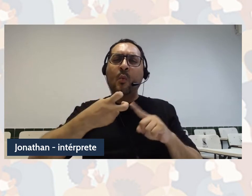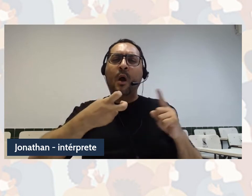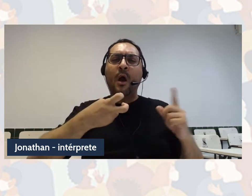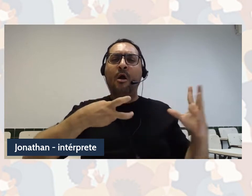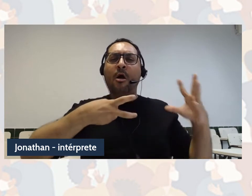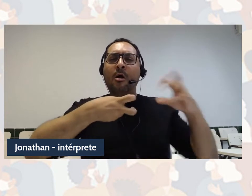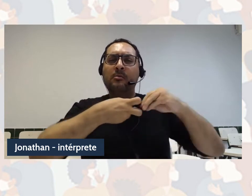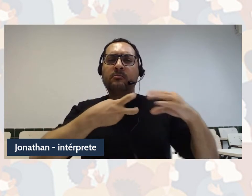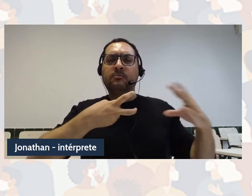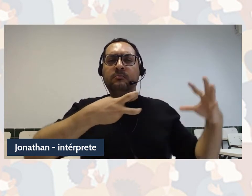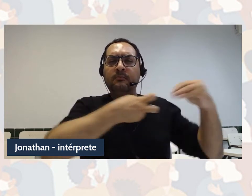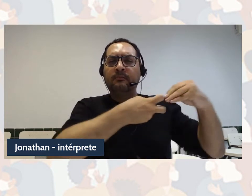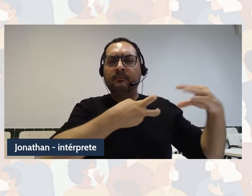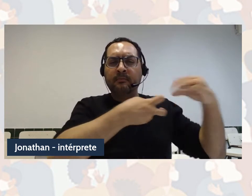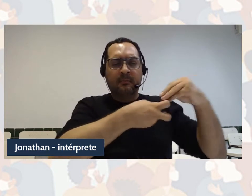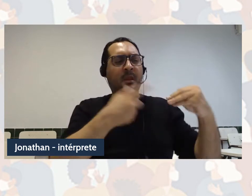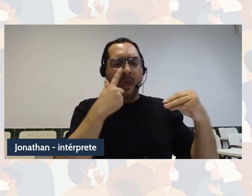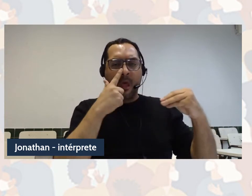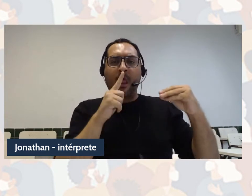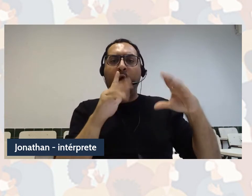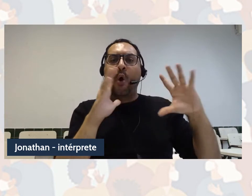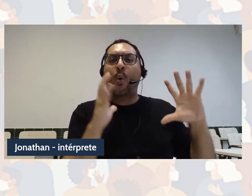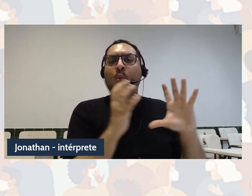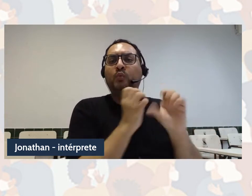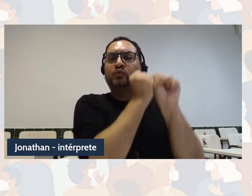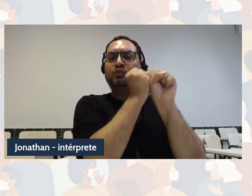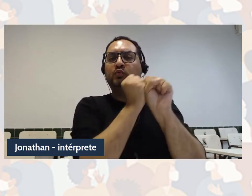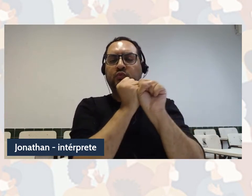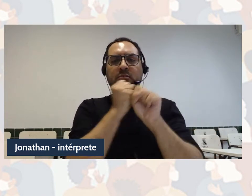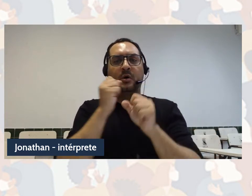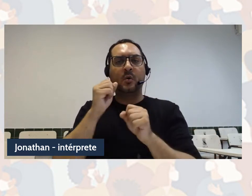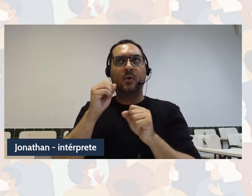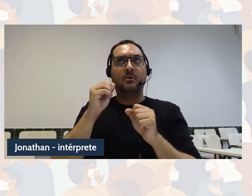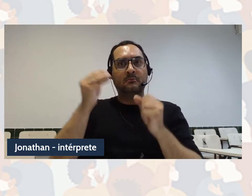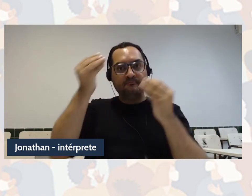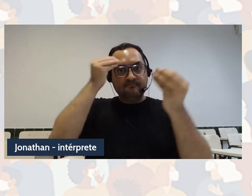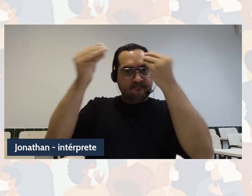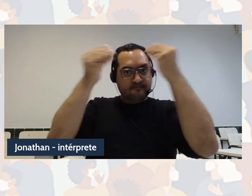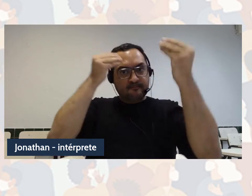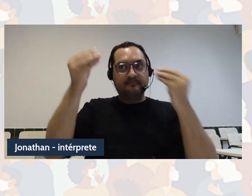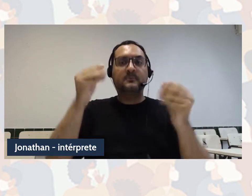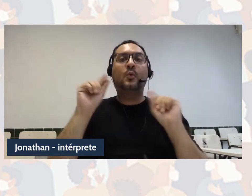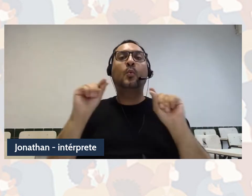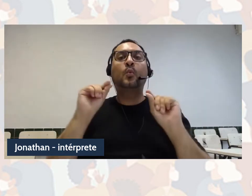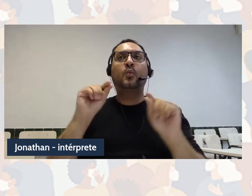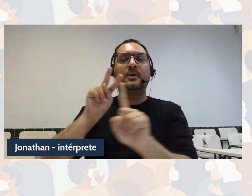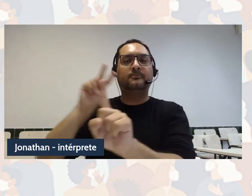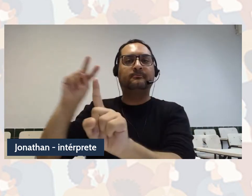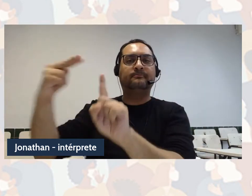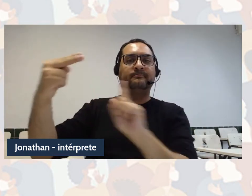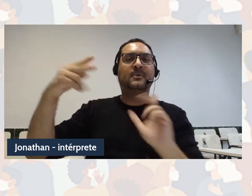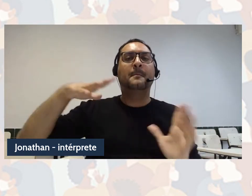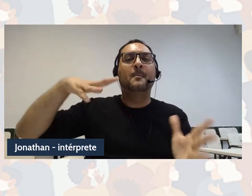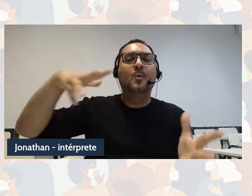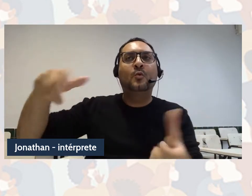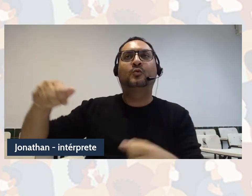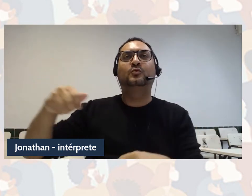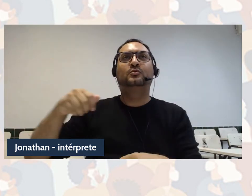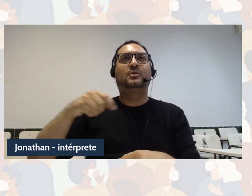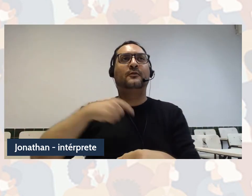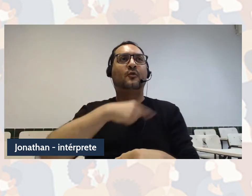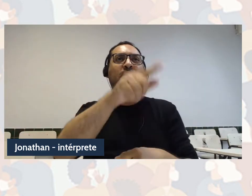temos e que condiciona a forma como a gente entende e interpreta o mundo em determinadas épocas, né.